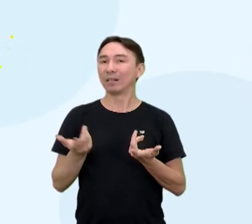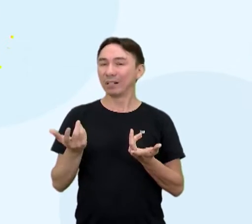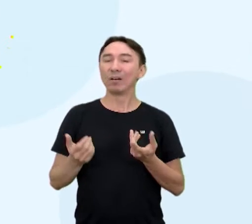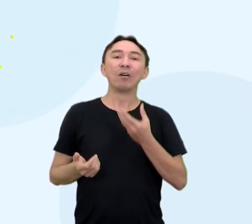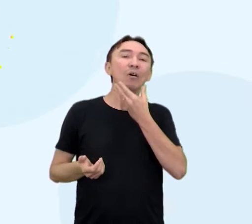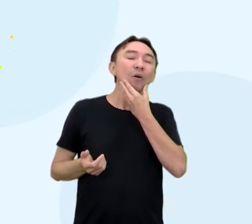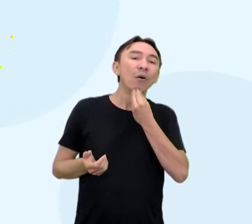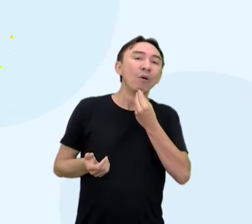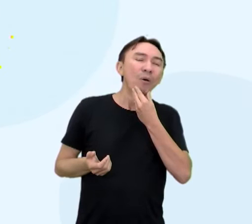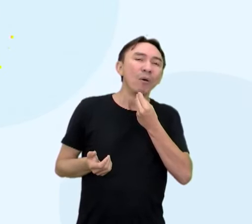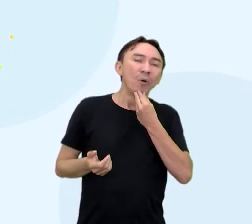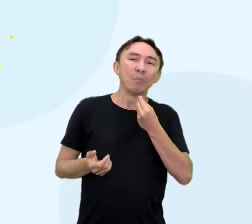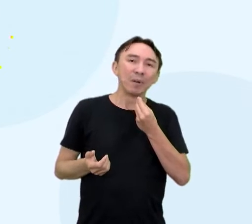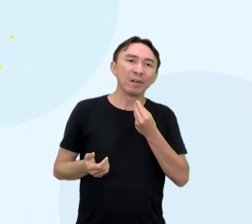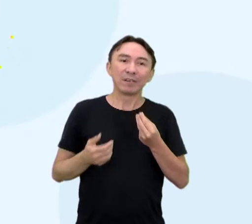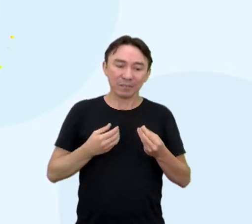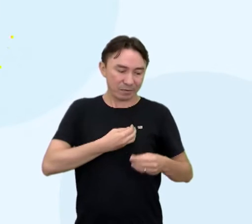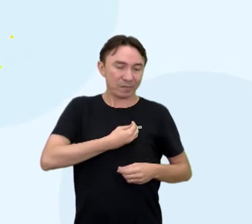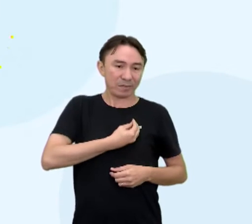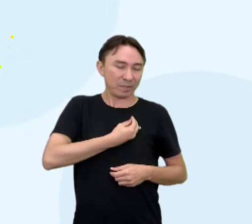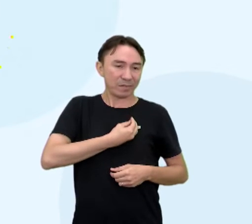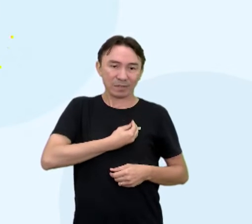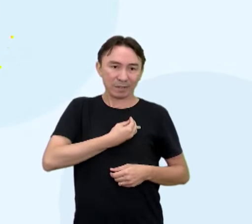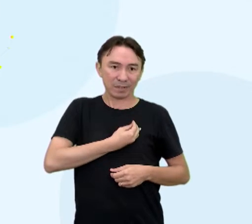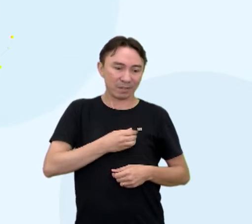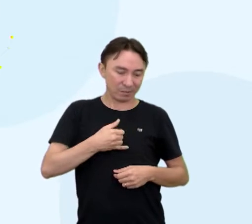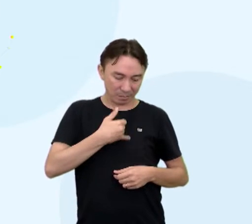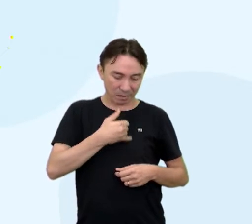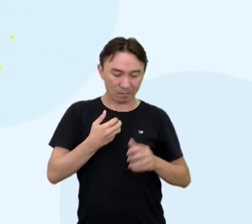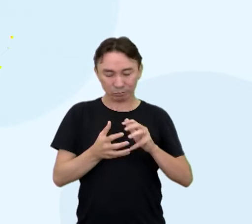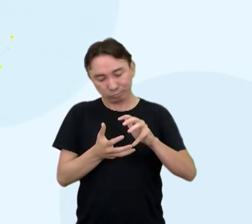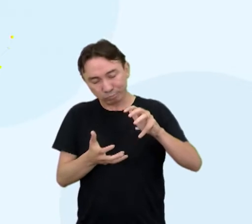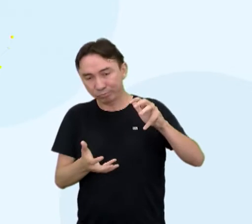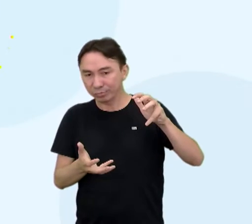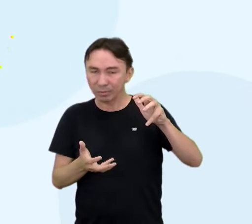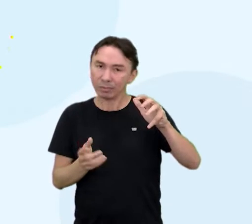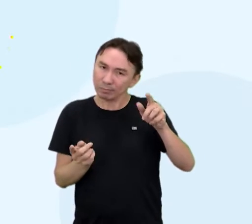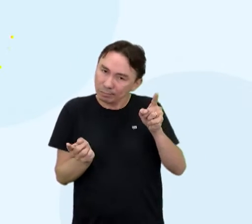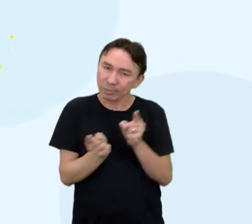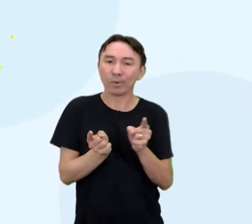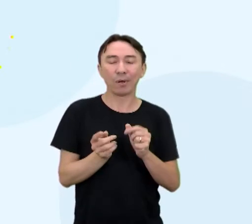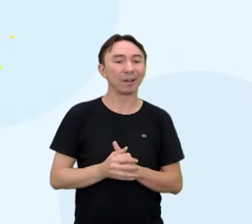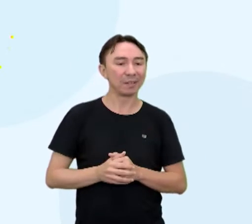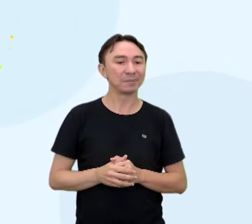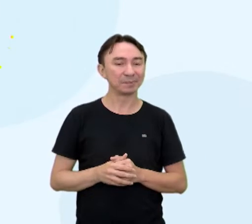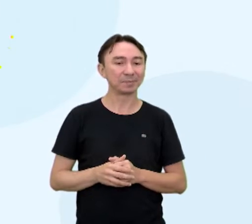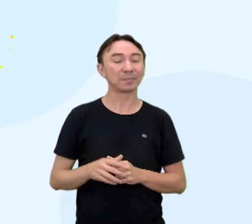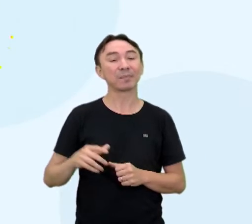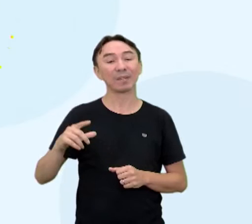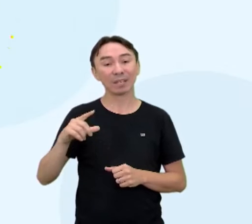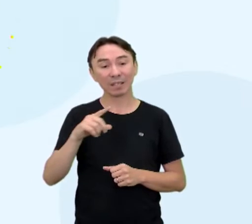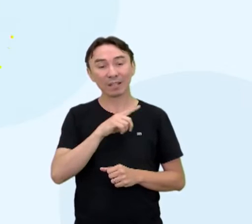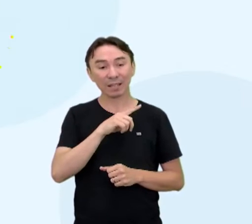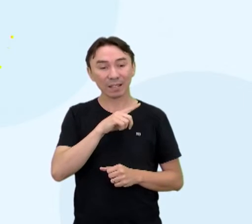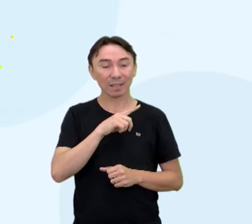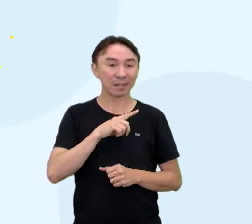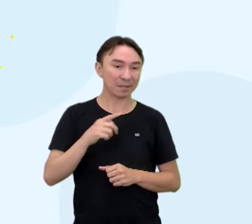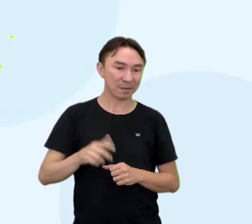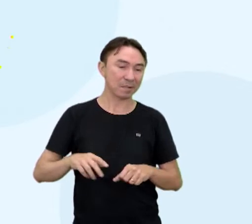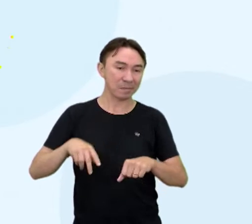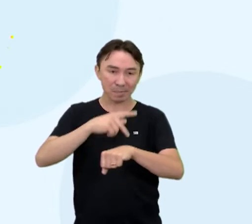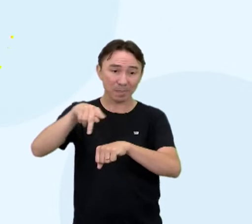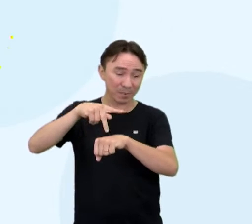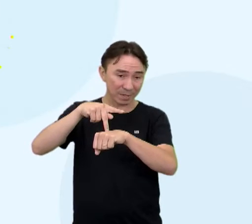têm uma expectativa de vida menor. Agora, esses países, né, que a gente vê em escuro, são países aí que não é coincidência,